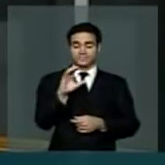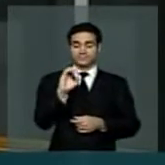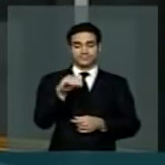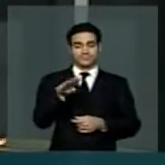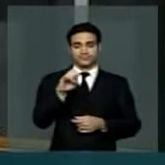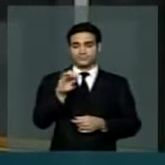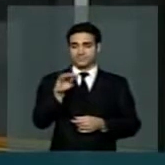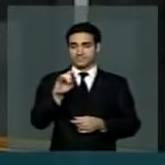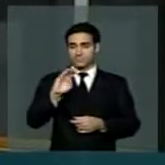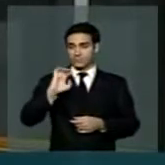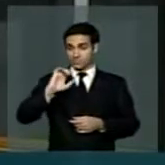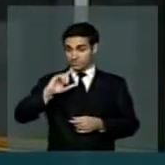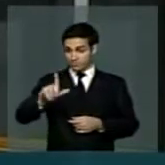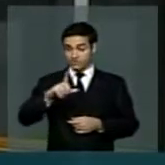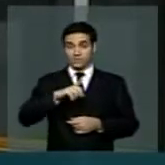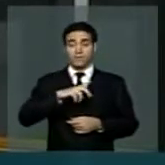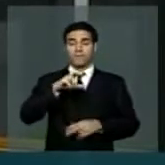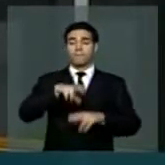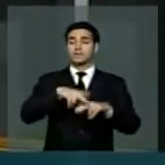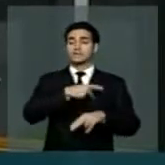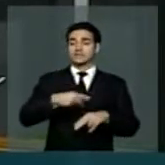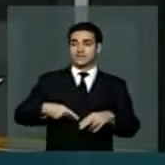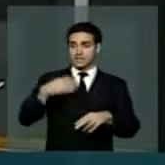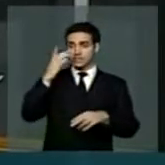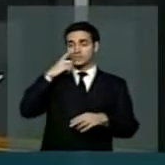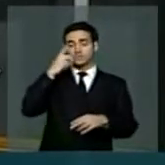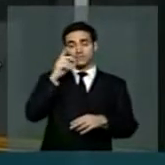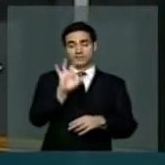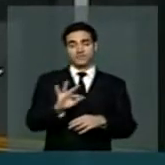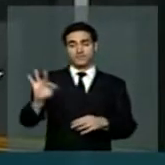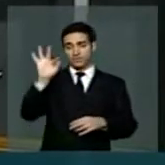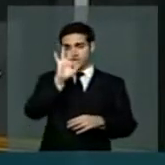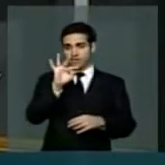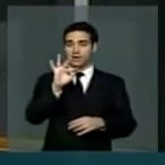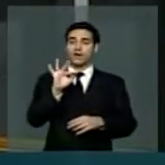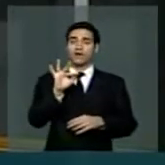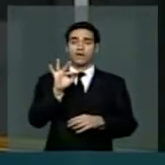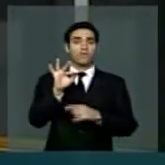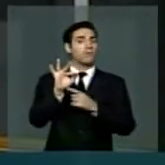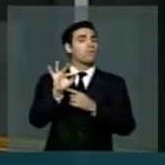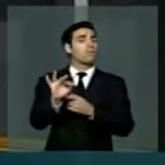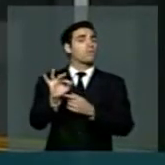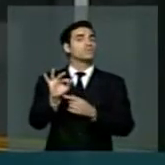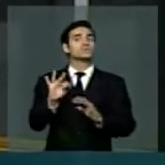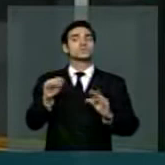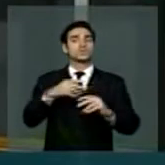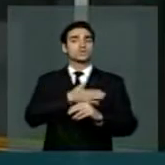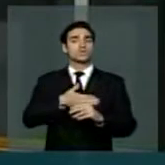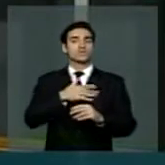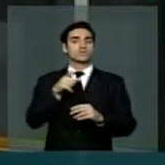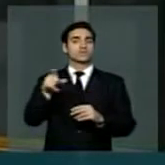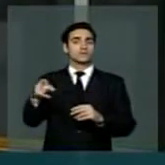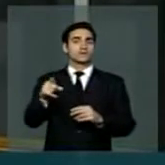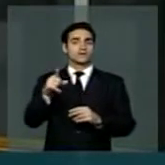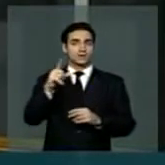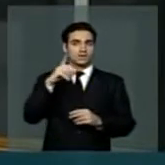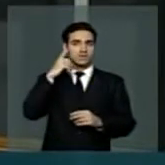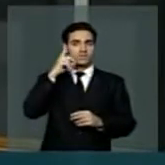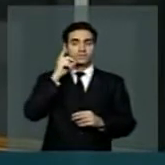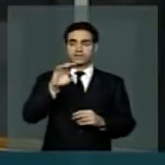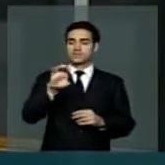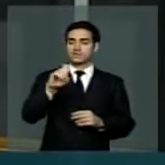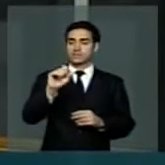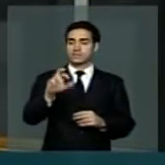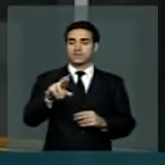presidência esse grande deputado federal, que honra o estado de Tocantins, César Halum.